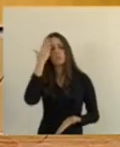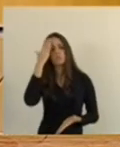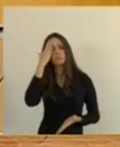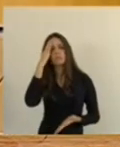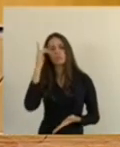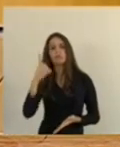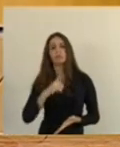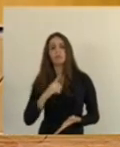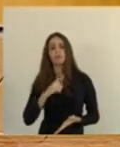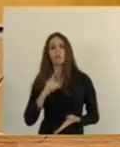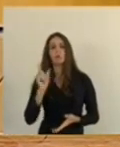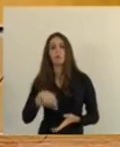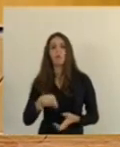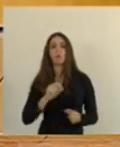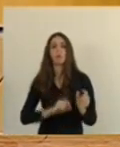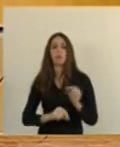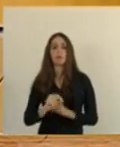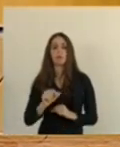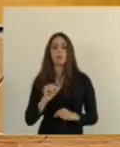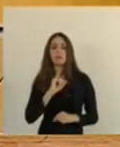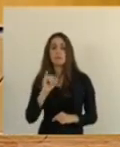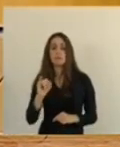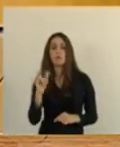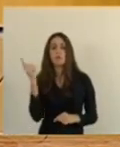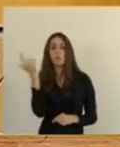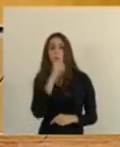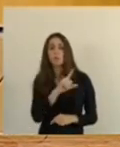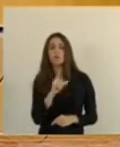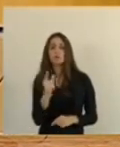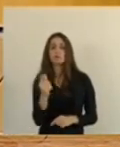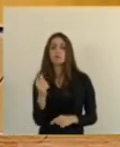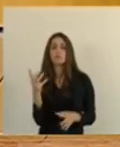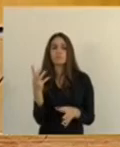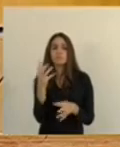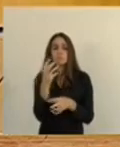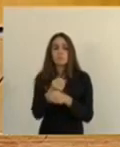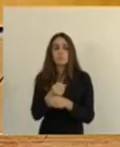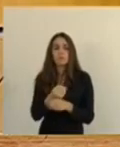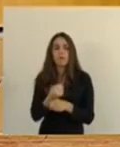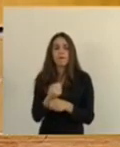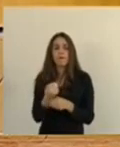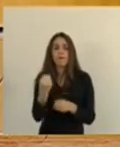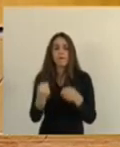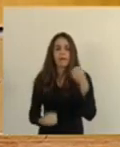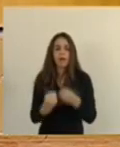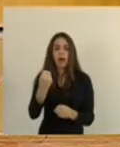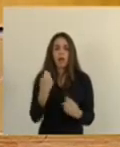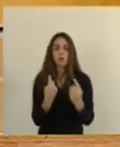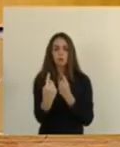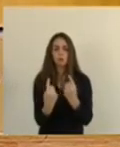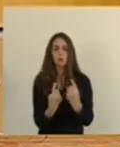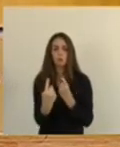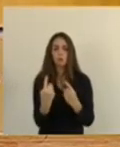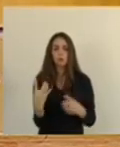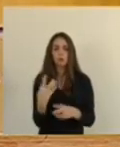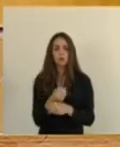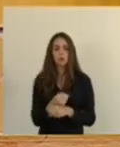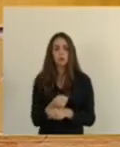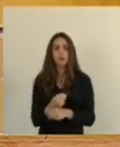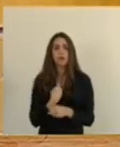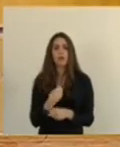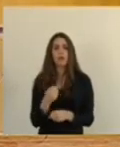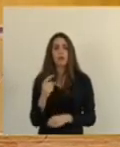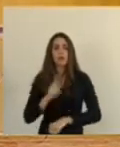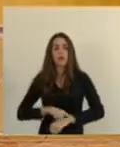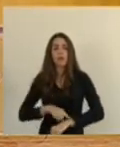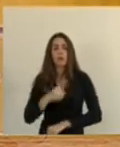de traficabilidade que, quando atingido no pedágio, a ECO teria um ano apenas para duplicar aquele trecho.